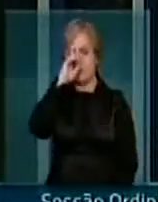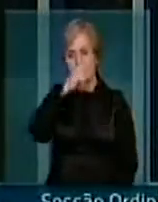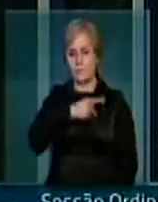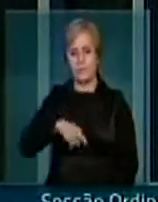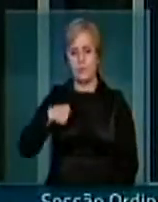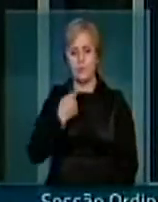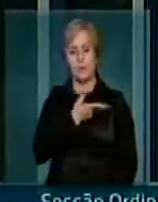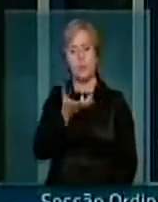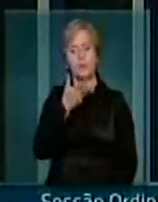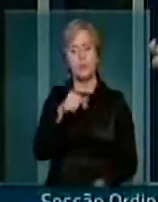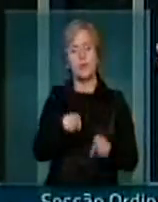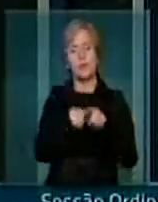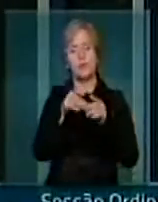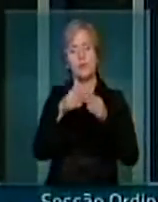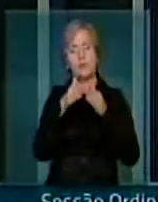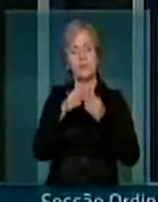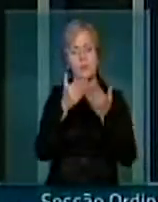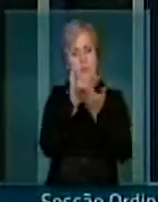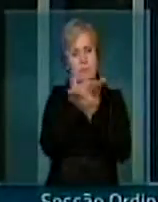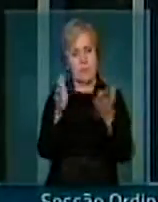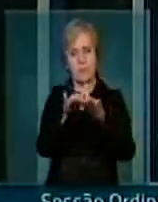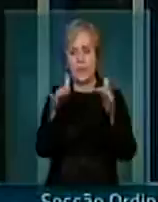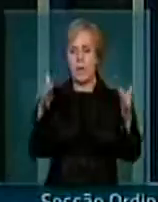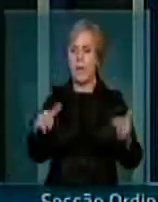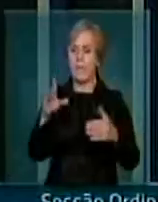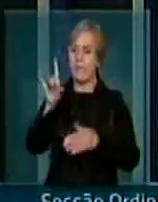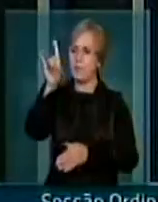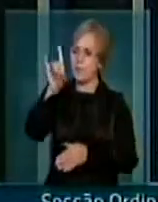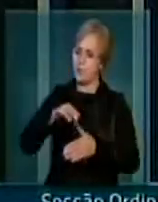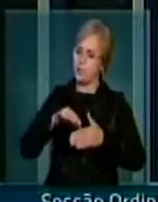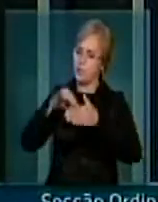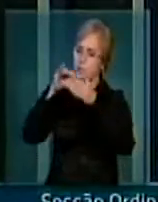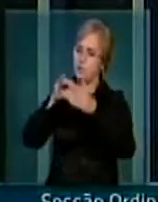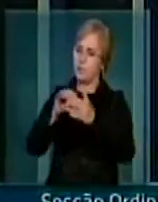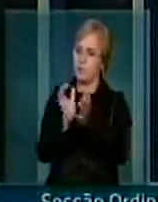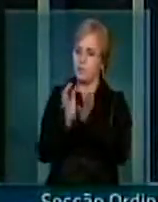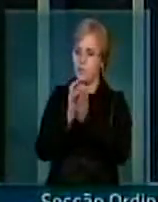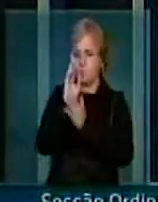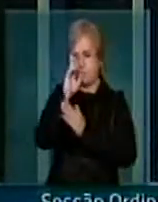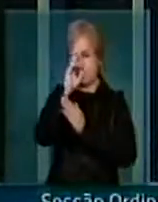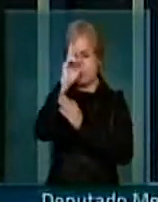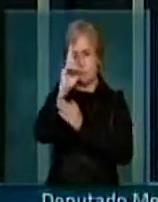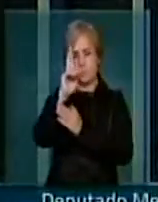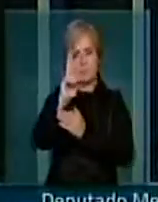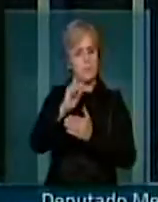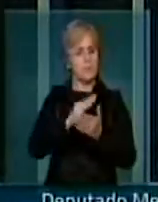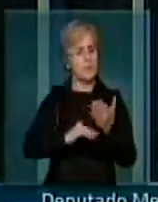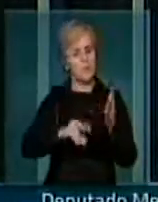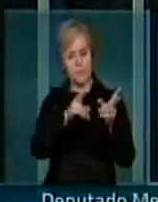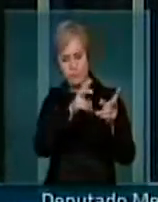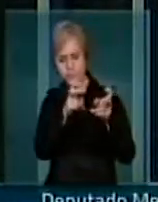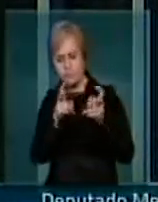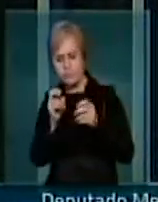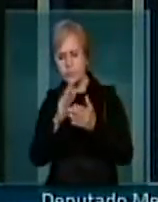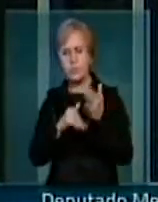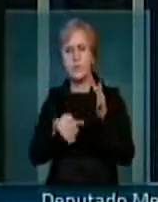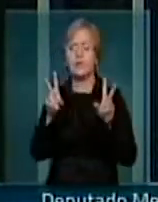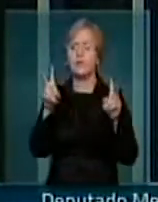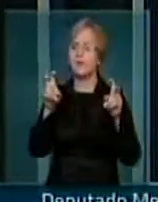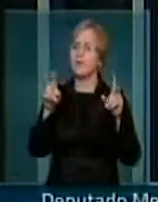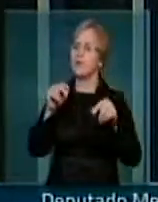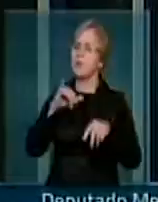fazer uma reivindicação à mesa diretora, às lideranças partidárias, para que observem quais são os temas que